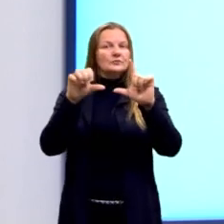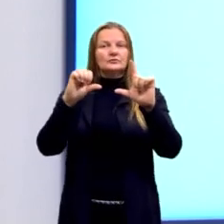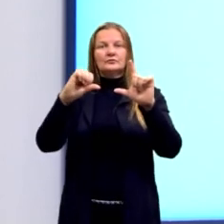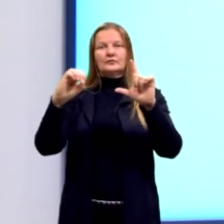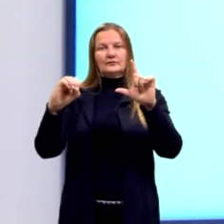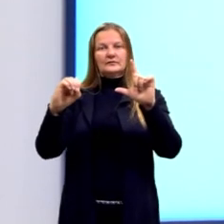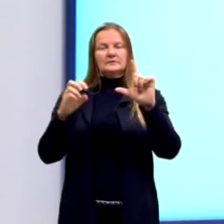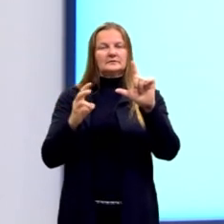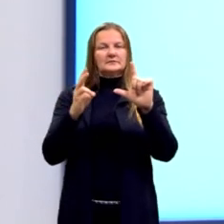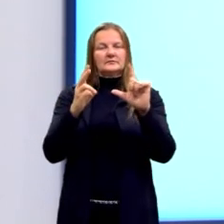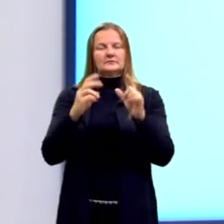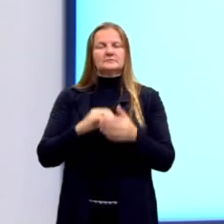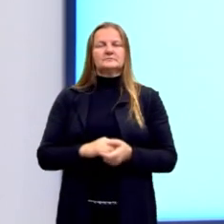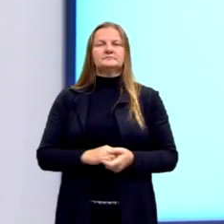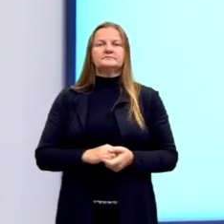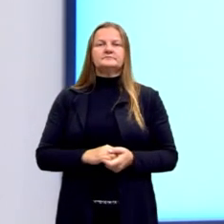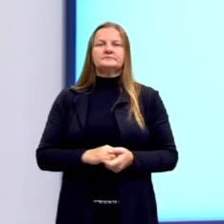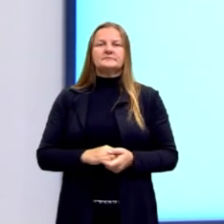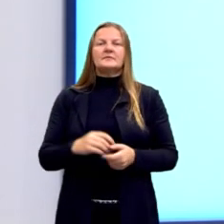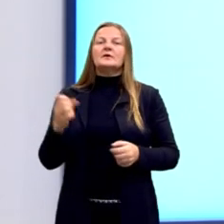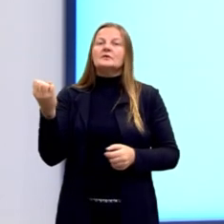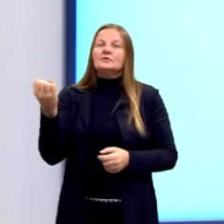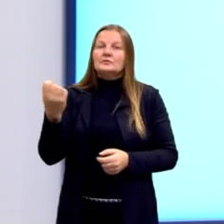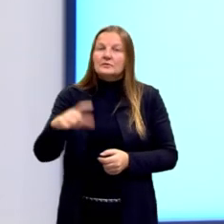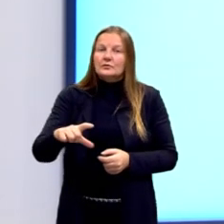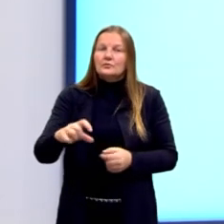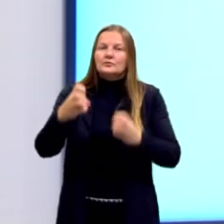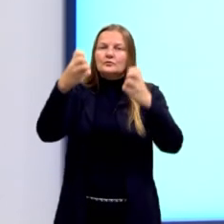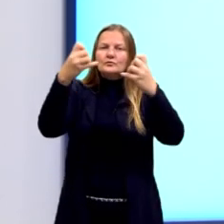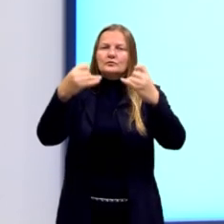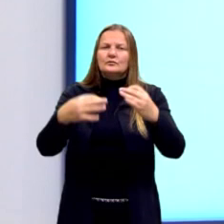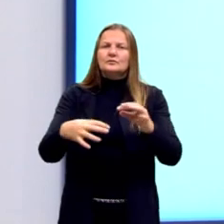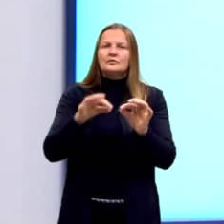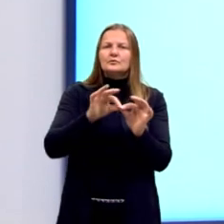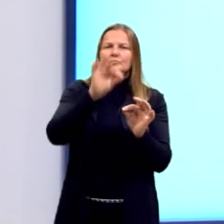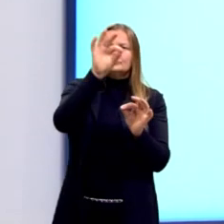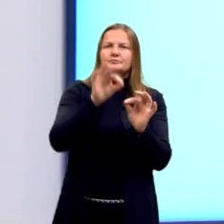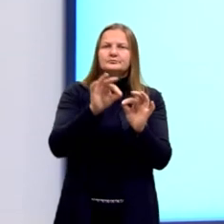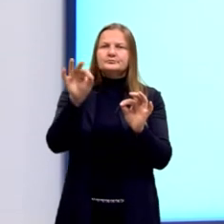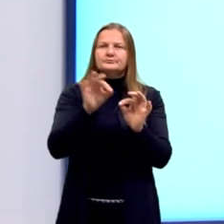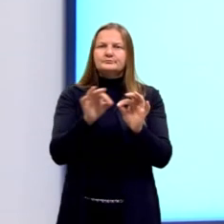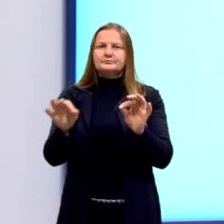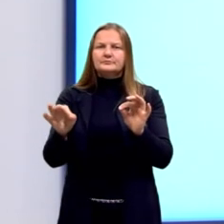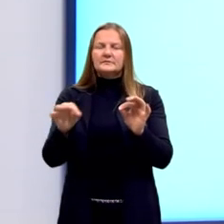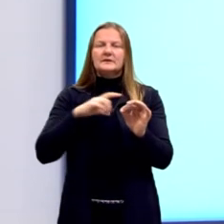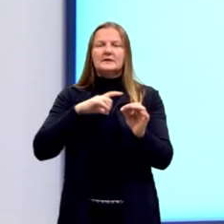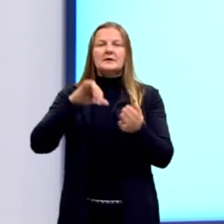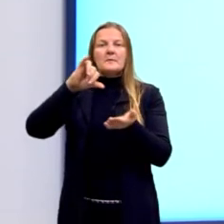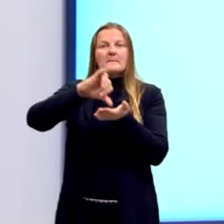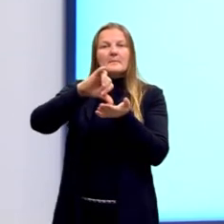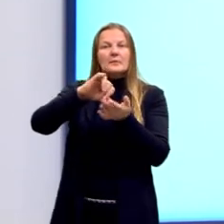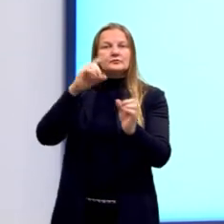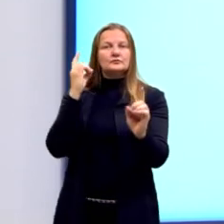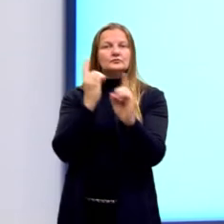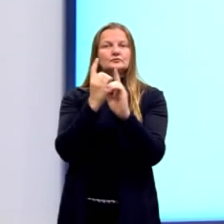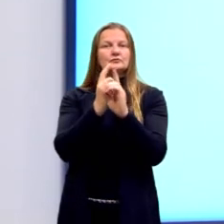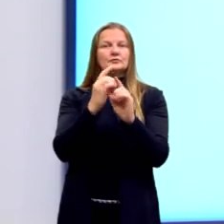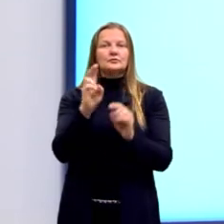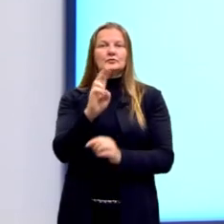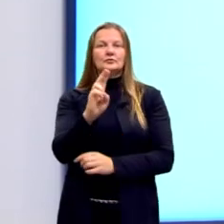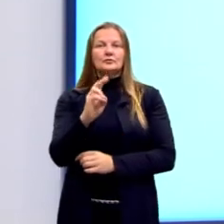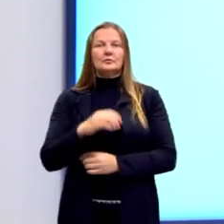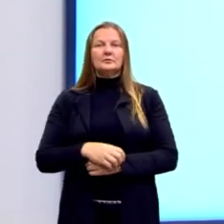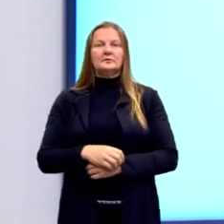triângulo. Novamente, ao traçarmos as três mediatrizes, nós temos um ponto de encontro chamado